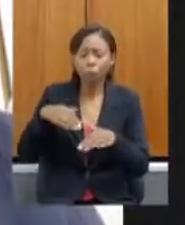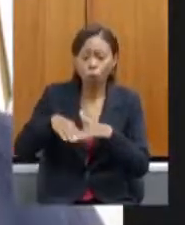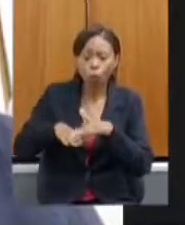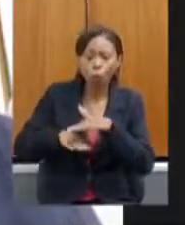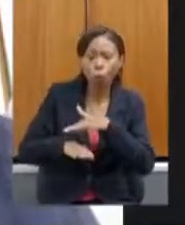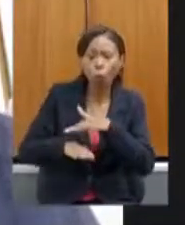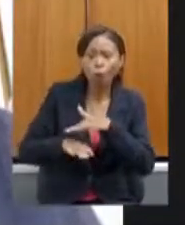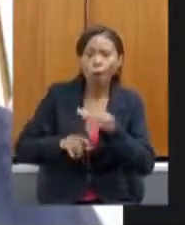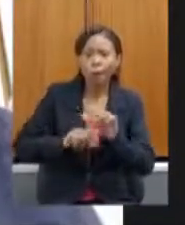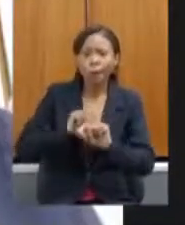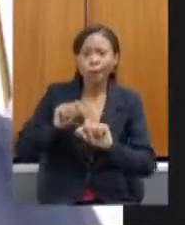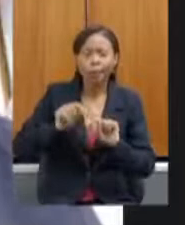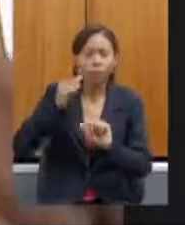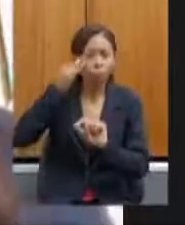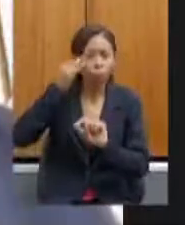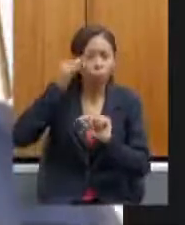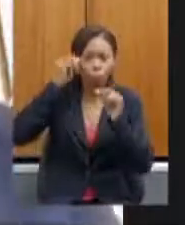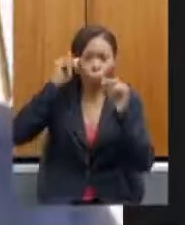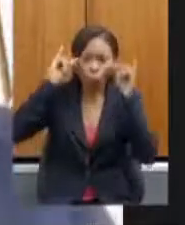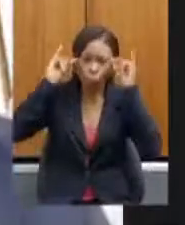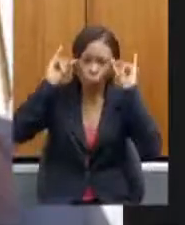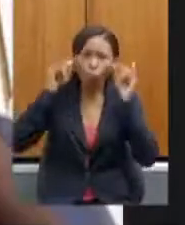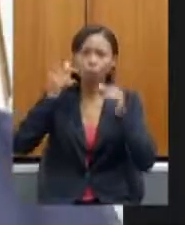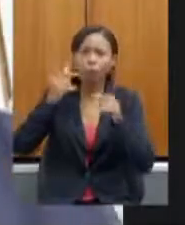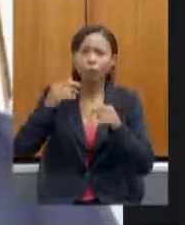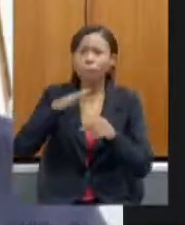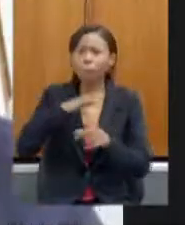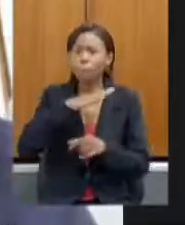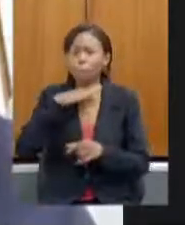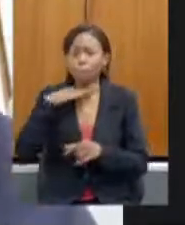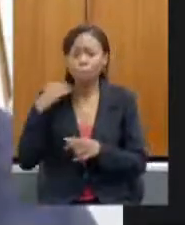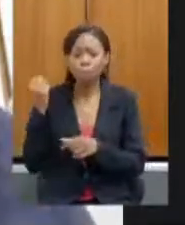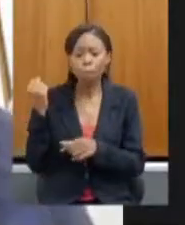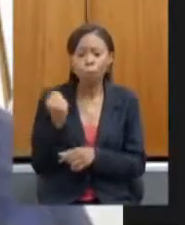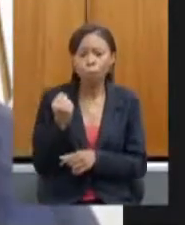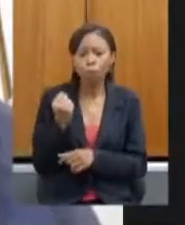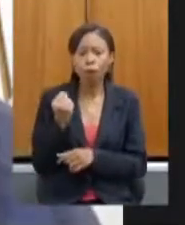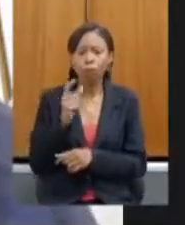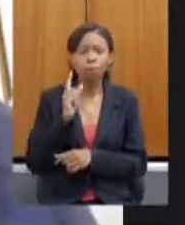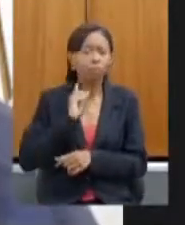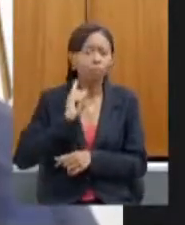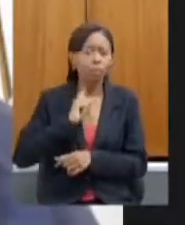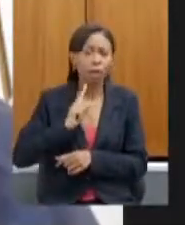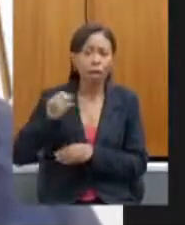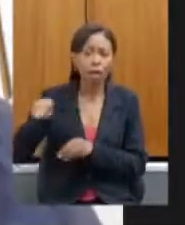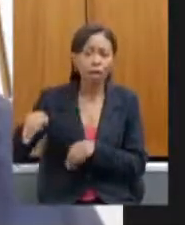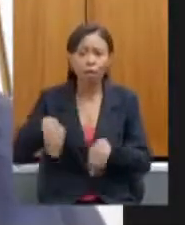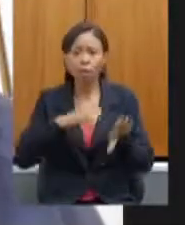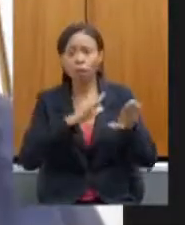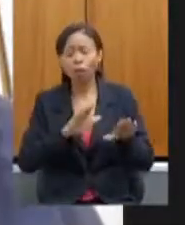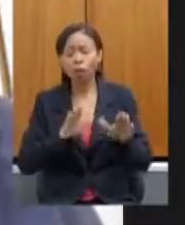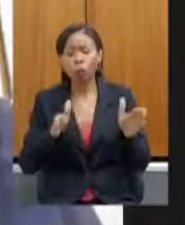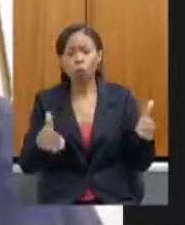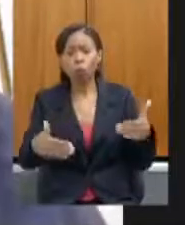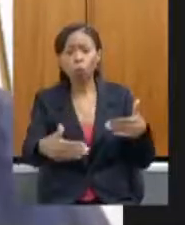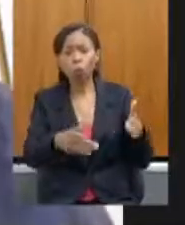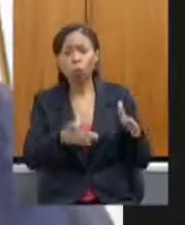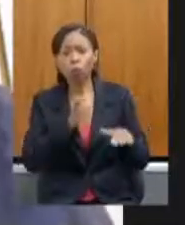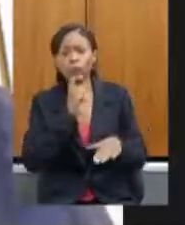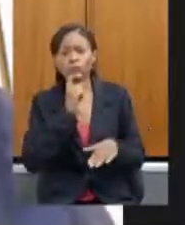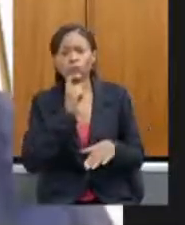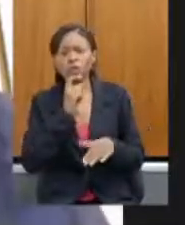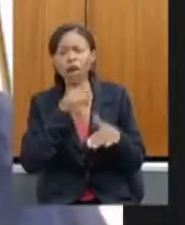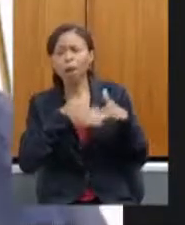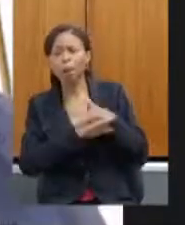é morto aqui em Minas Gerais que vai para os frigoríficos eles são confinados no estado do Espírito